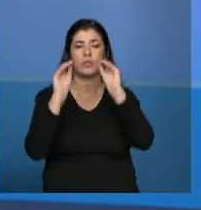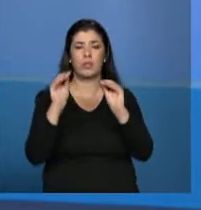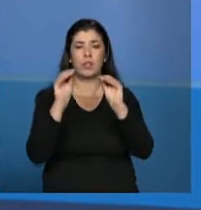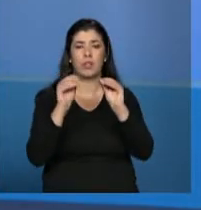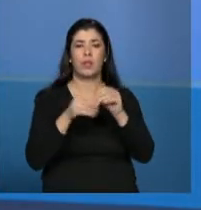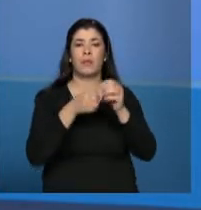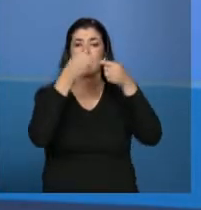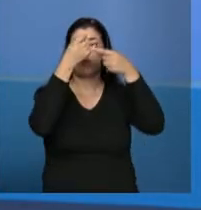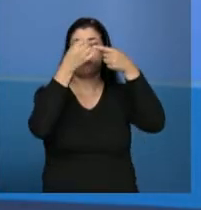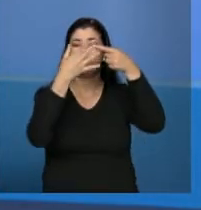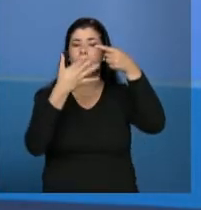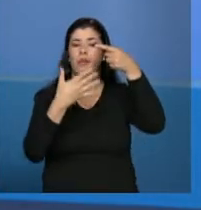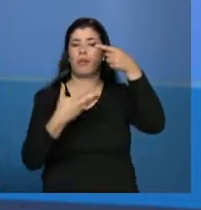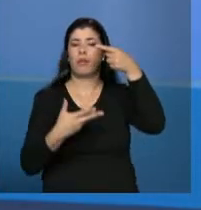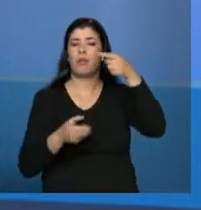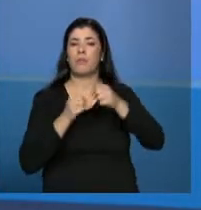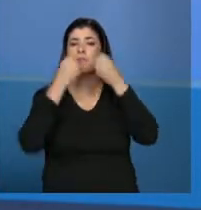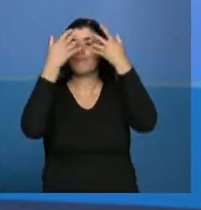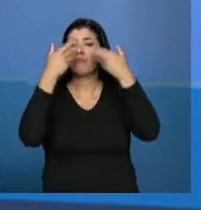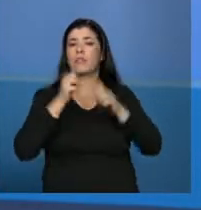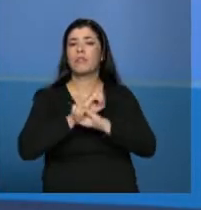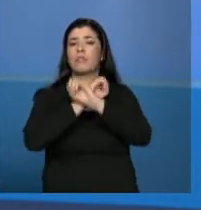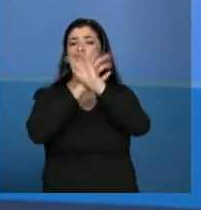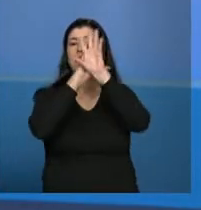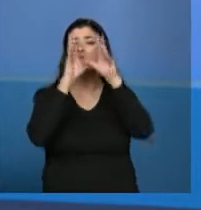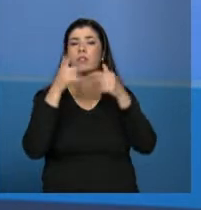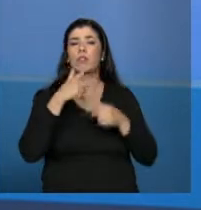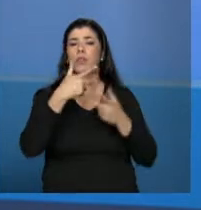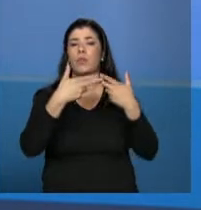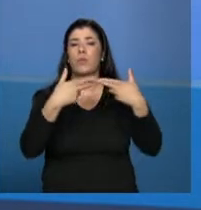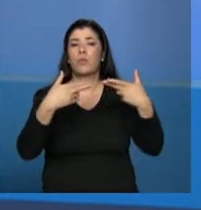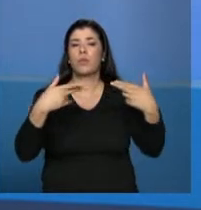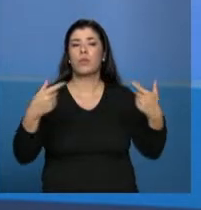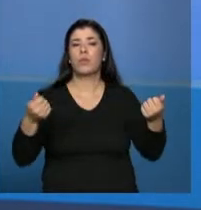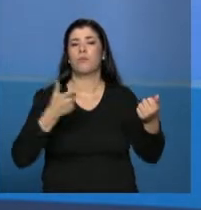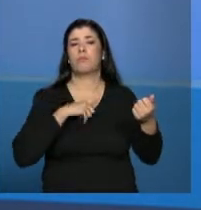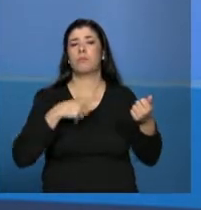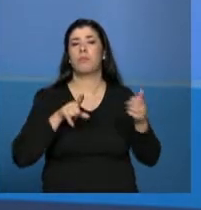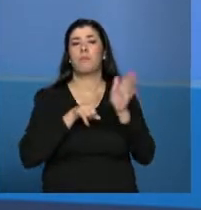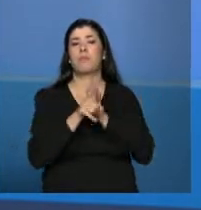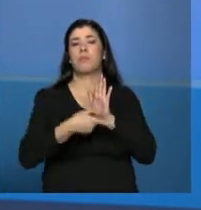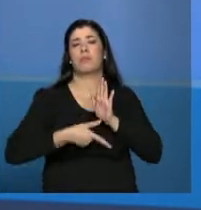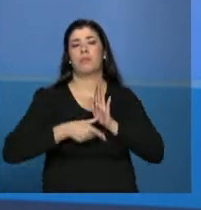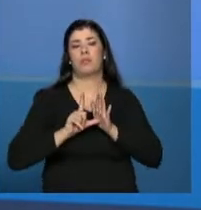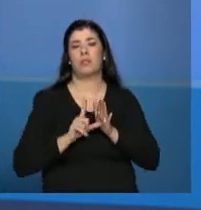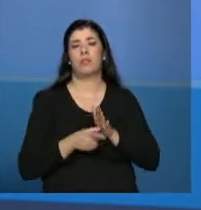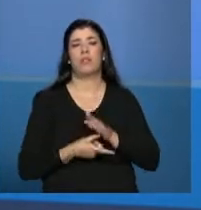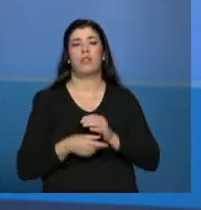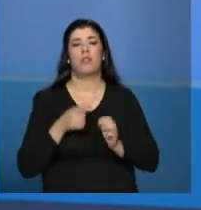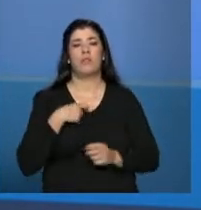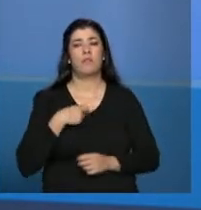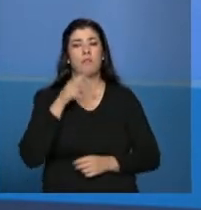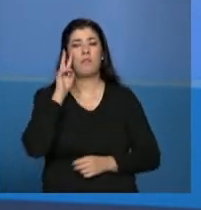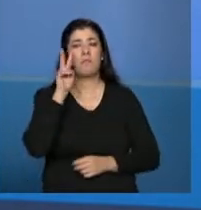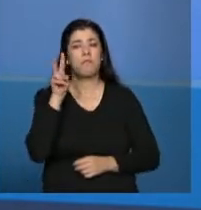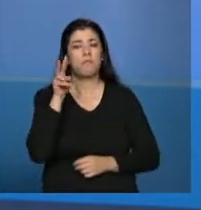é um momento que ele tem de relatar coisas que fogem ao questionário. Observações mesmo pessoais dele,